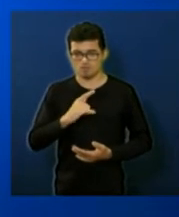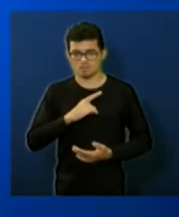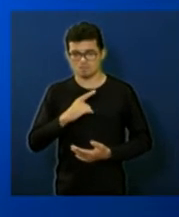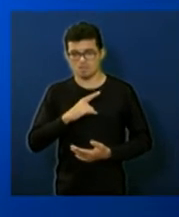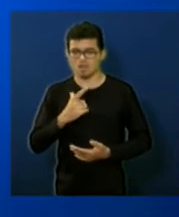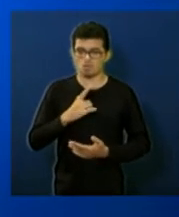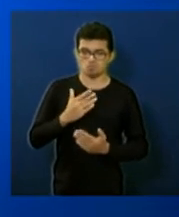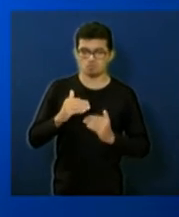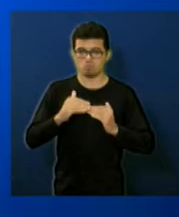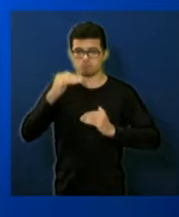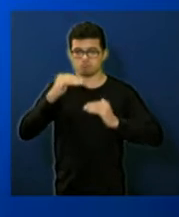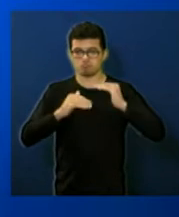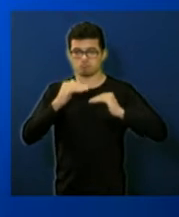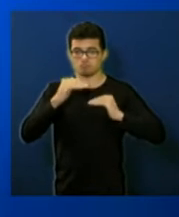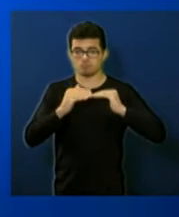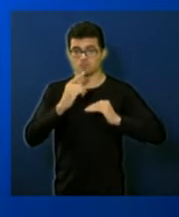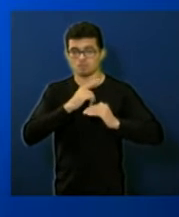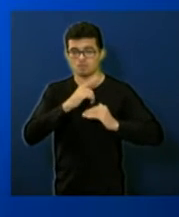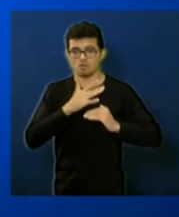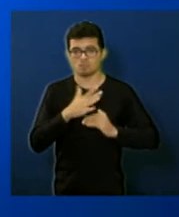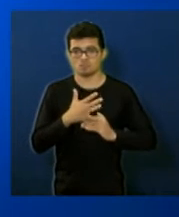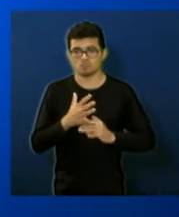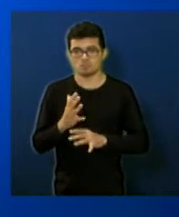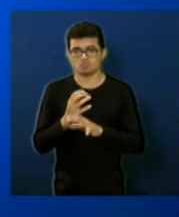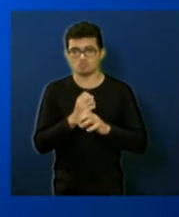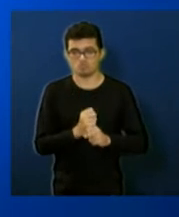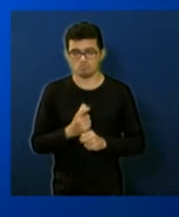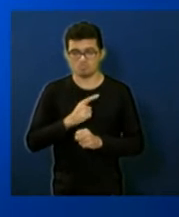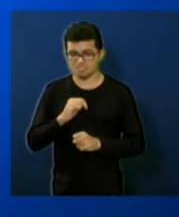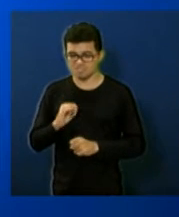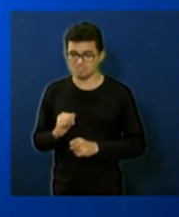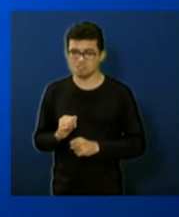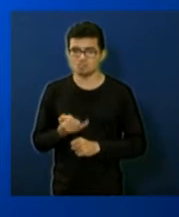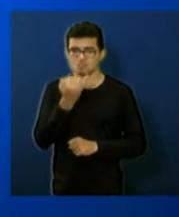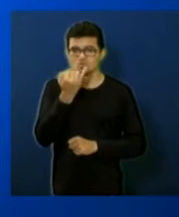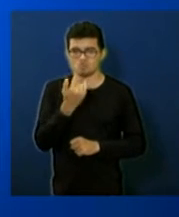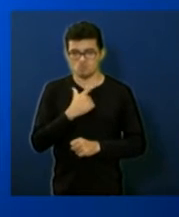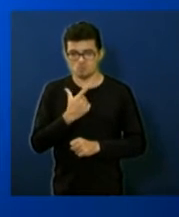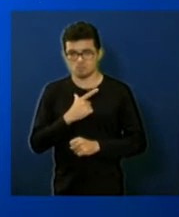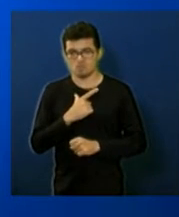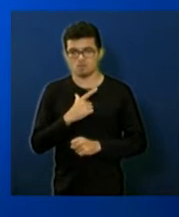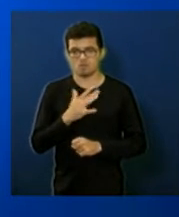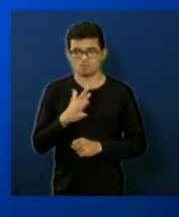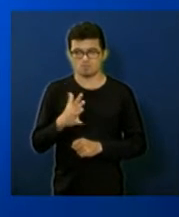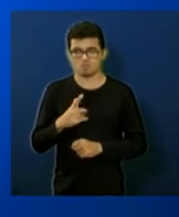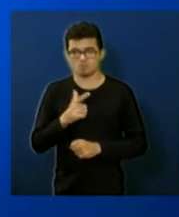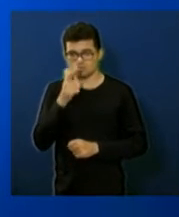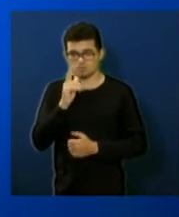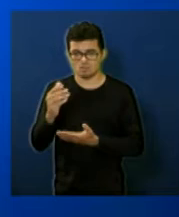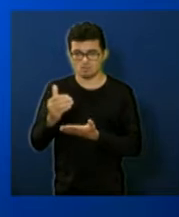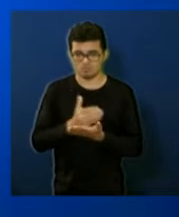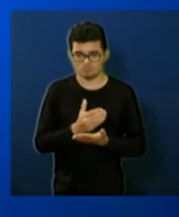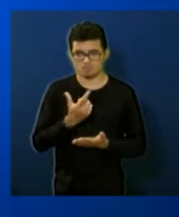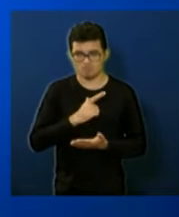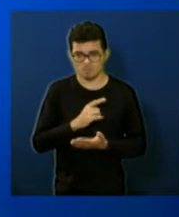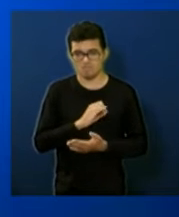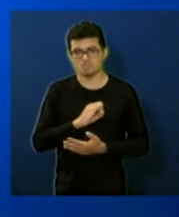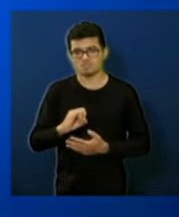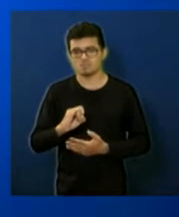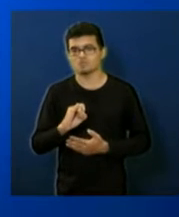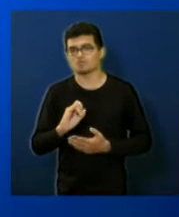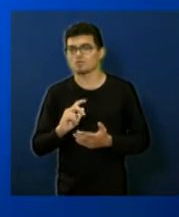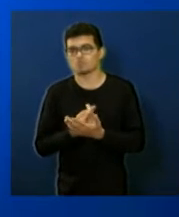um pouquinho aproxima com natural reajuste inflacionário nós vamos arrecadar com tranquilidade esse valor salvo qualquer